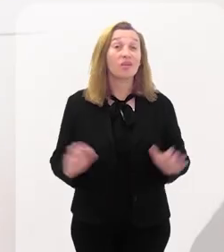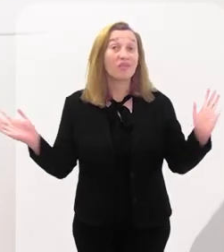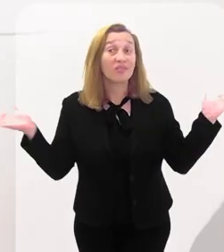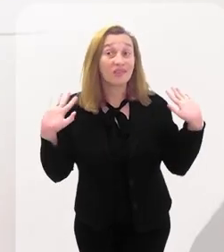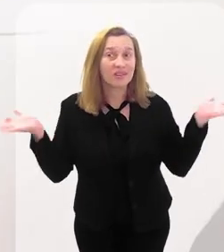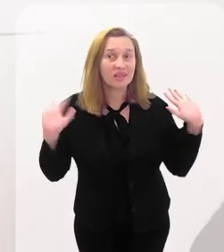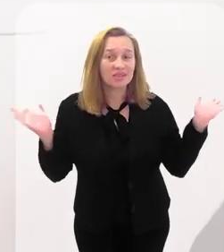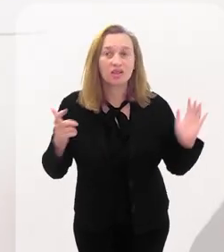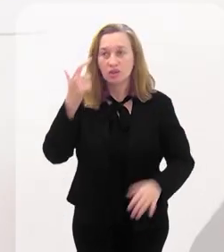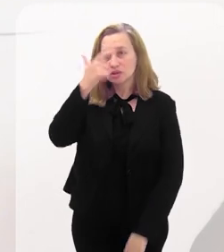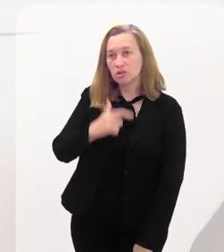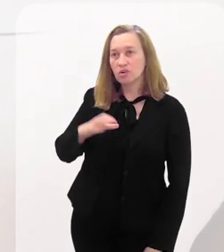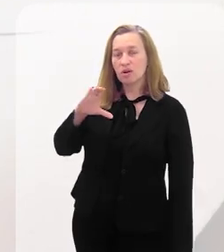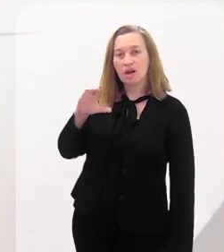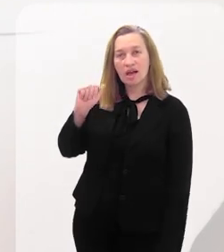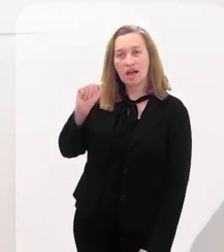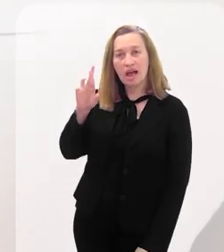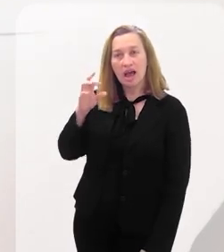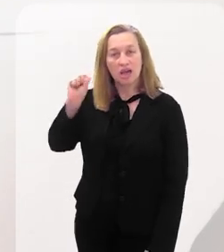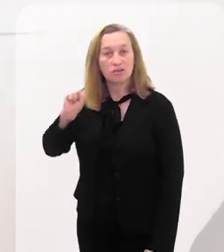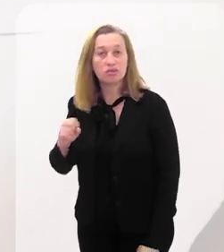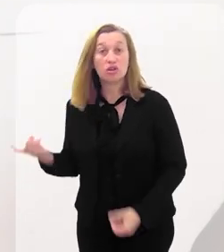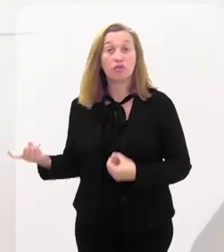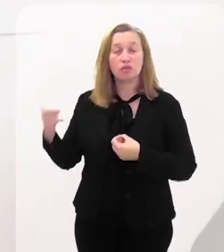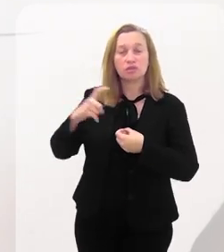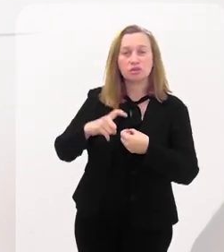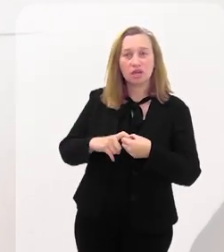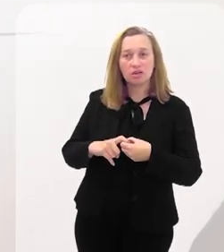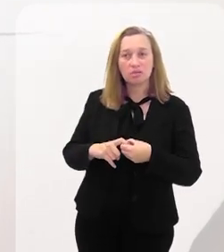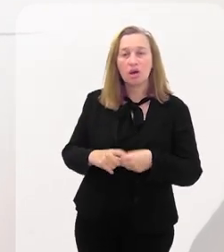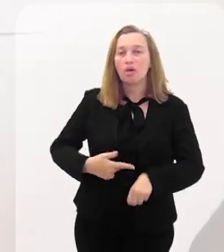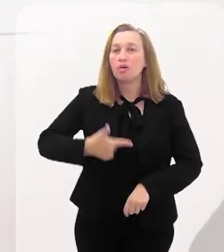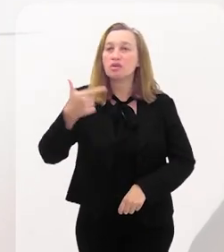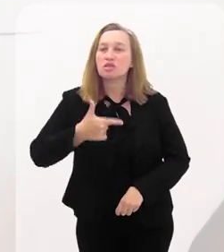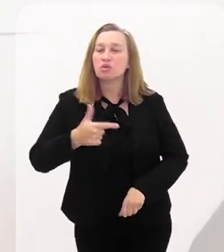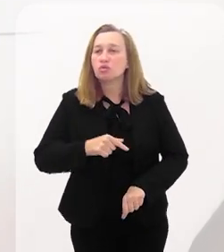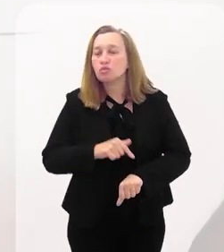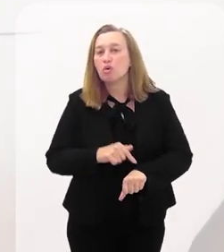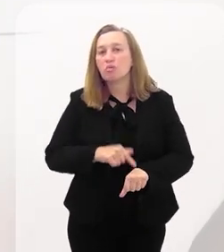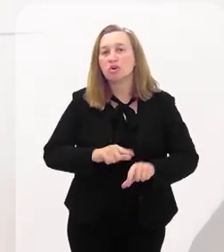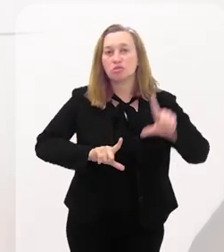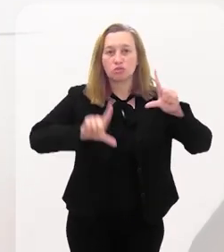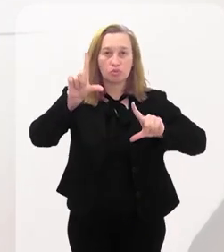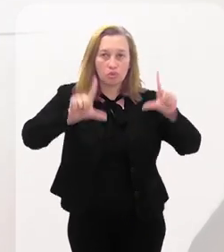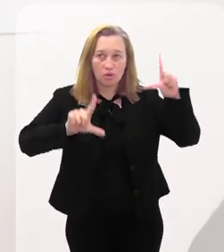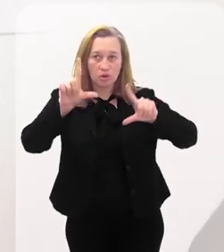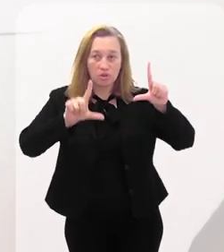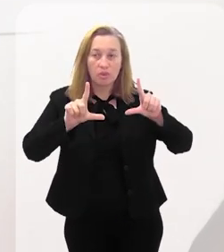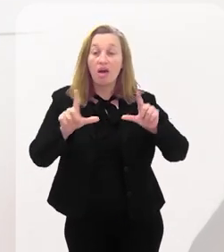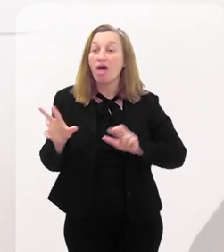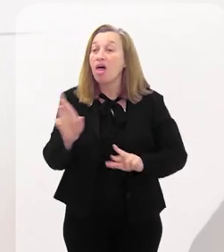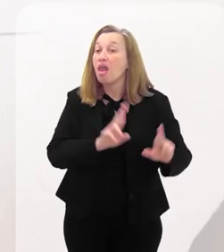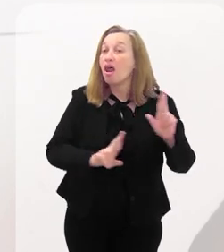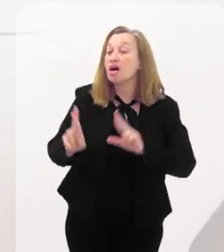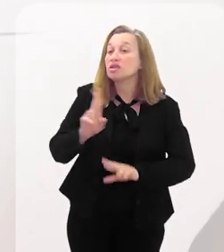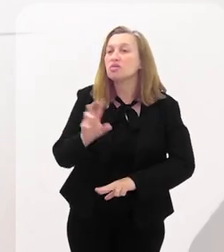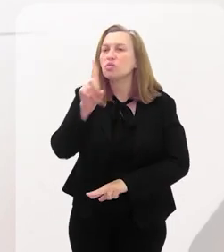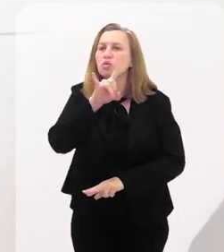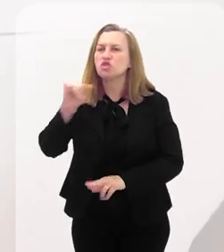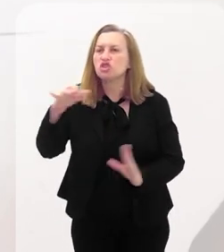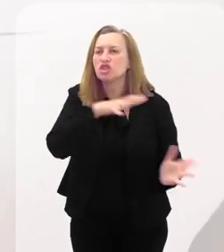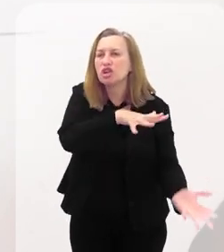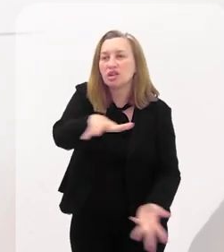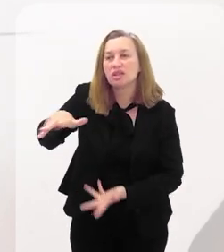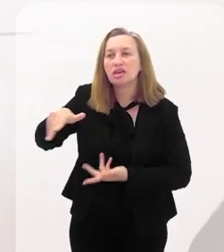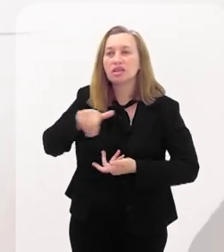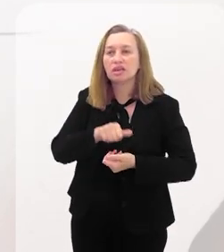Olá, eu sou o Carlos Nicodemus e voltamos aqui para o segundo bloco do nosso programa relativo ao Dia